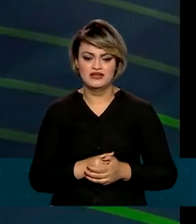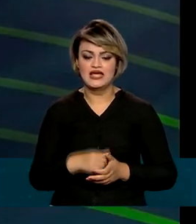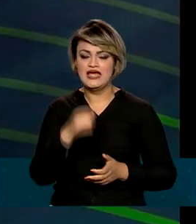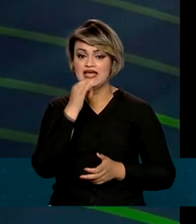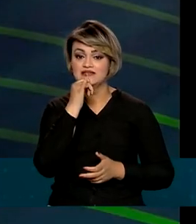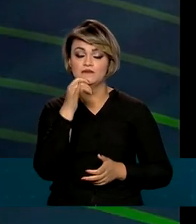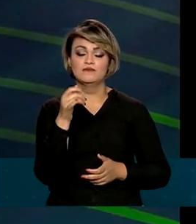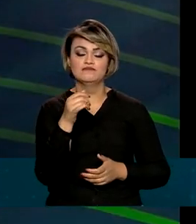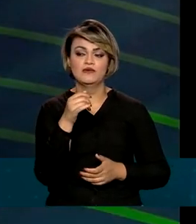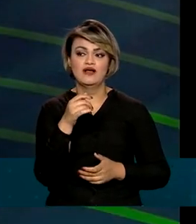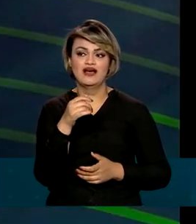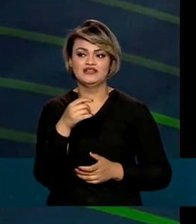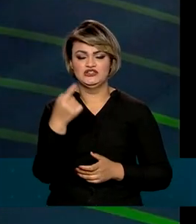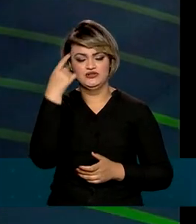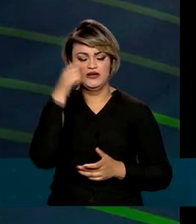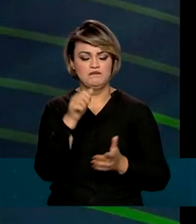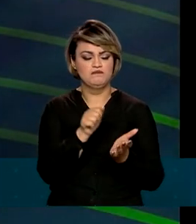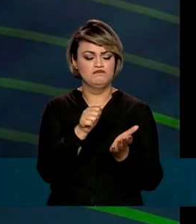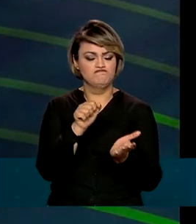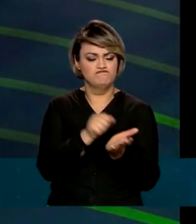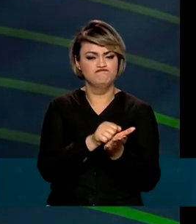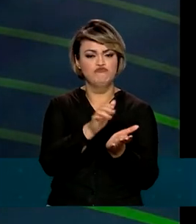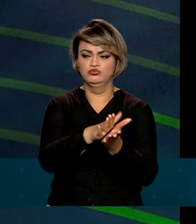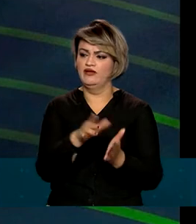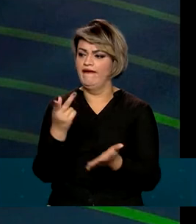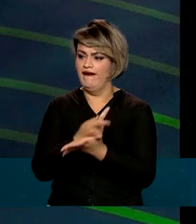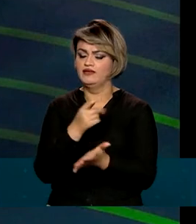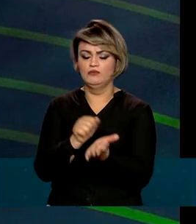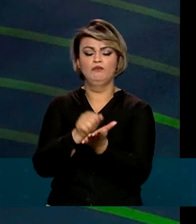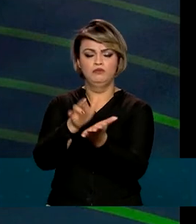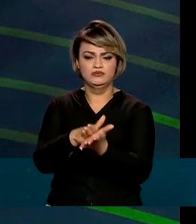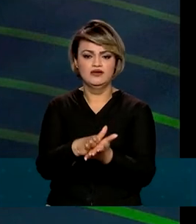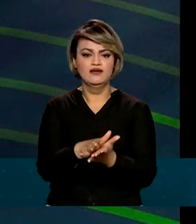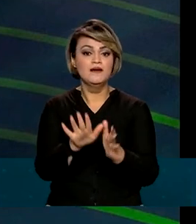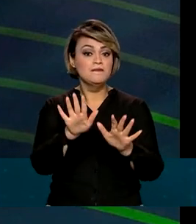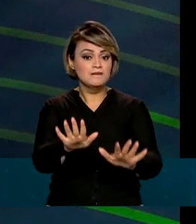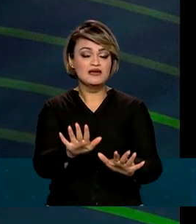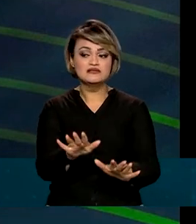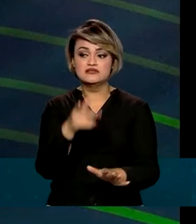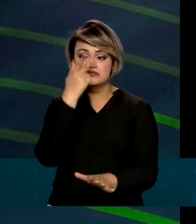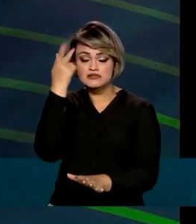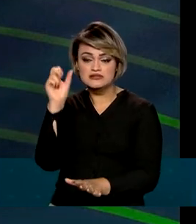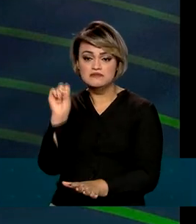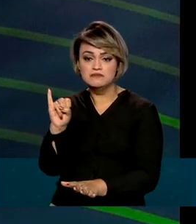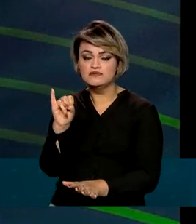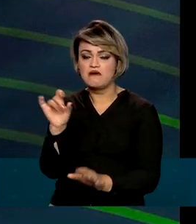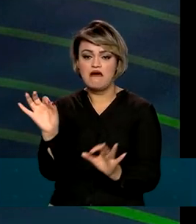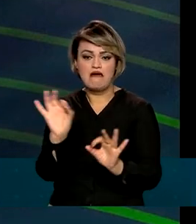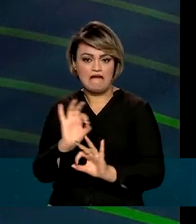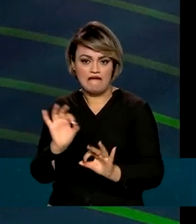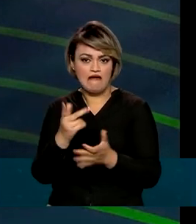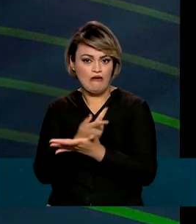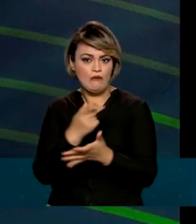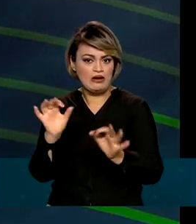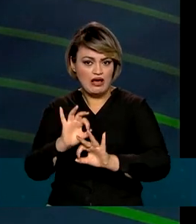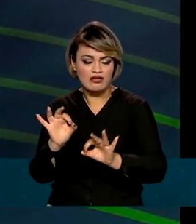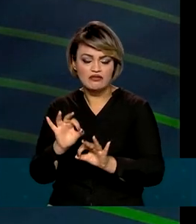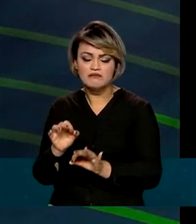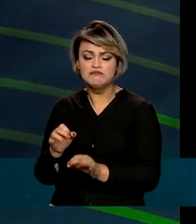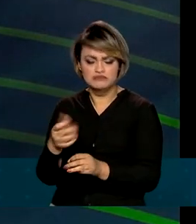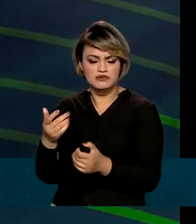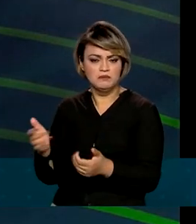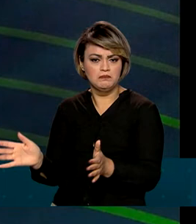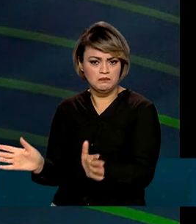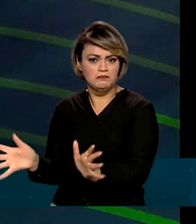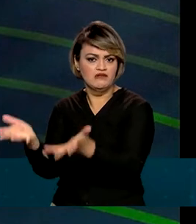formato punitivo. Então, falhou, se dá uma multa, mas é importante a gente ter a ideia do cadastro positivo. Então, aquele cidadão